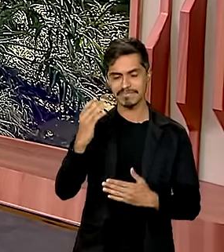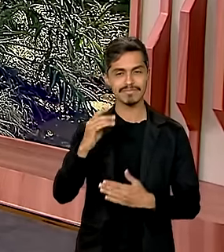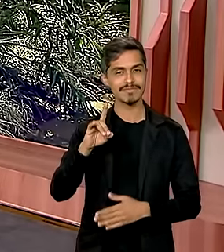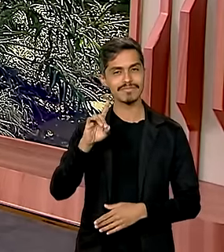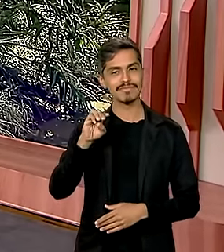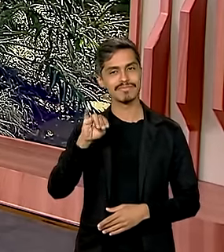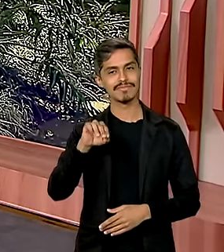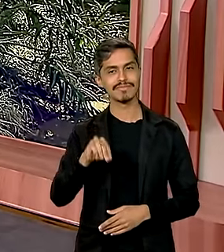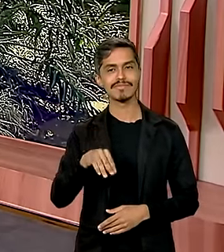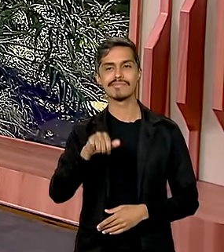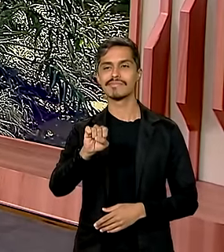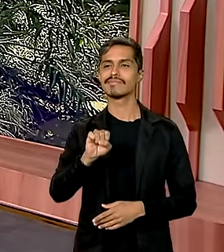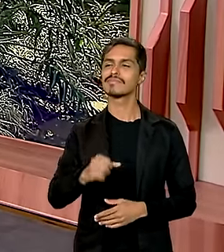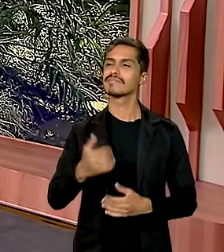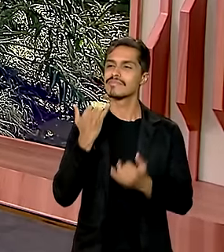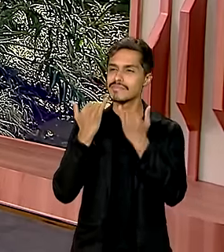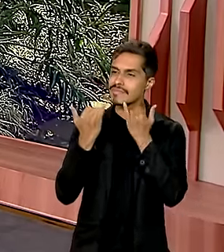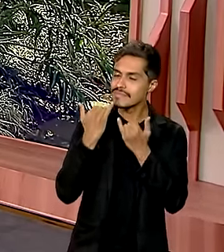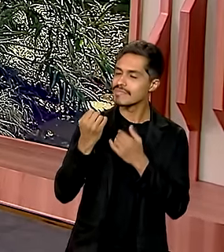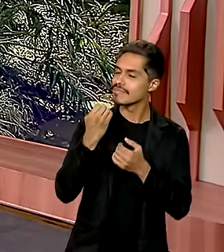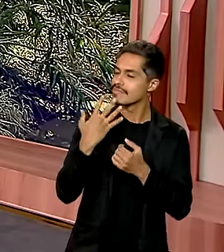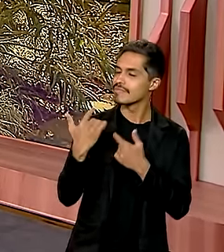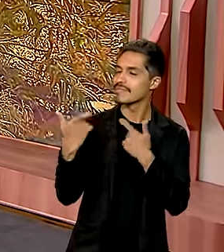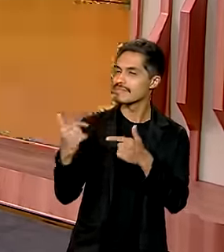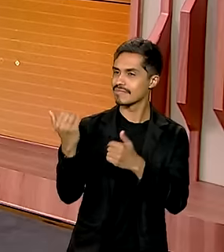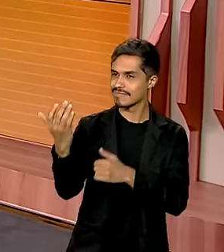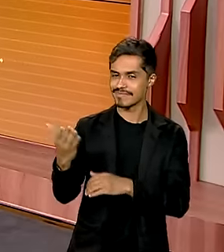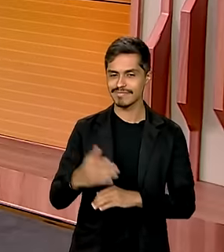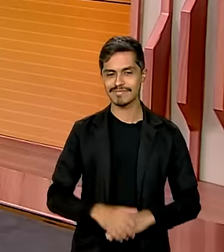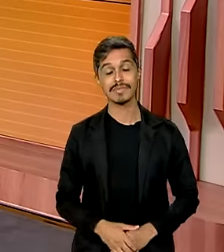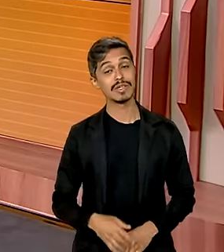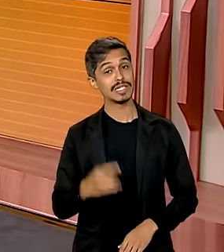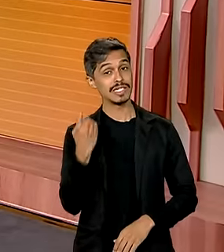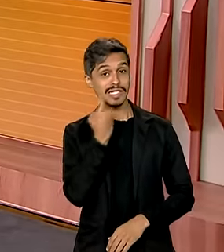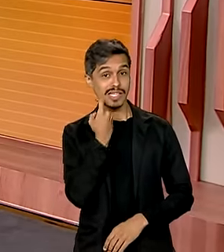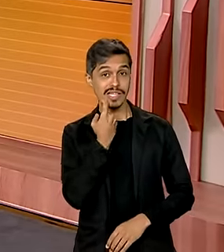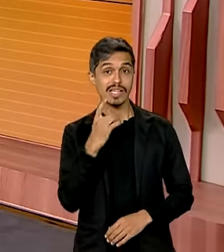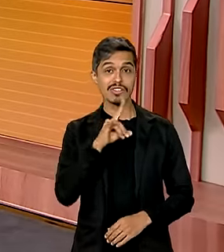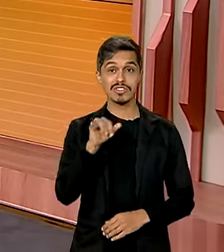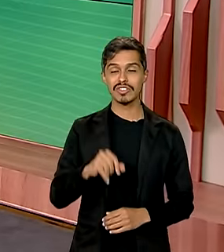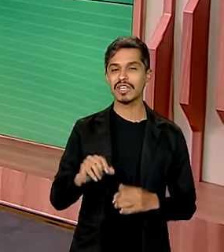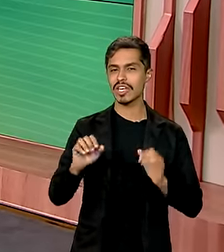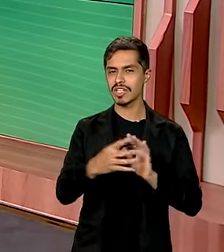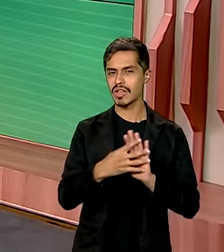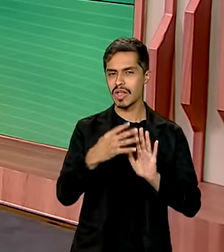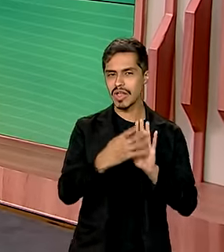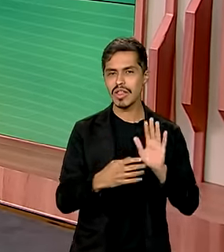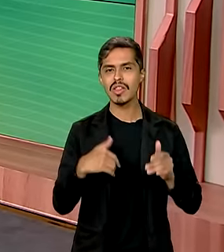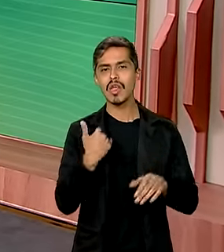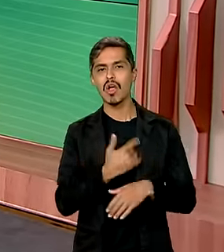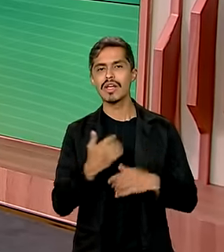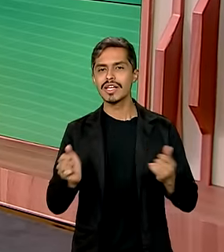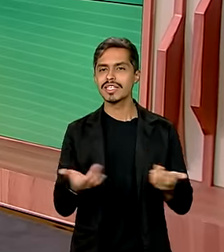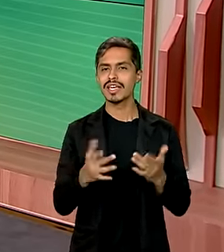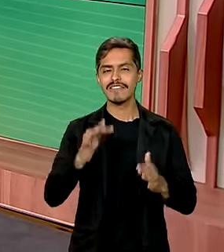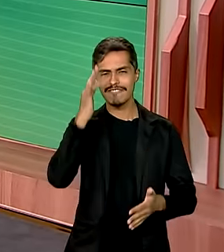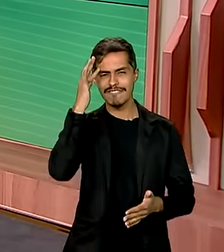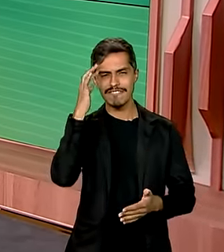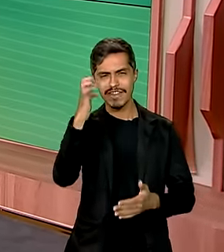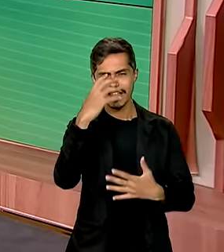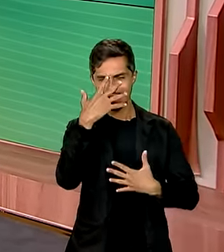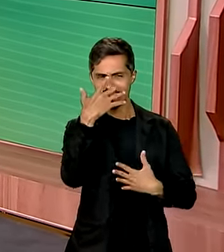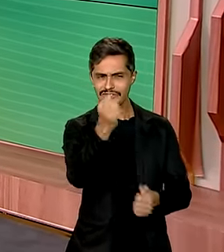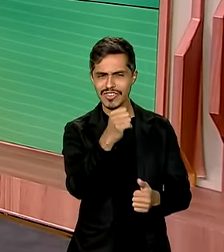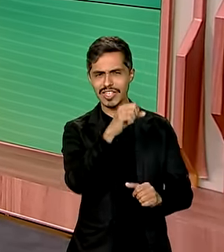Muito obrigada pelas informações. Bom trabalho para você. E sexta-feira é o dia do quadro Fé no Brasil, quando a gente destaca algumas